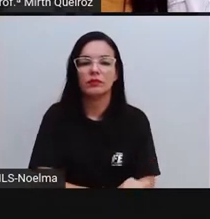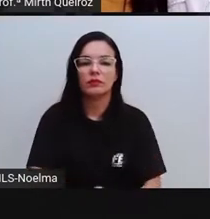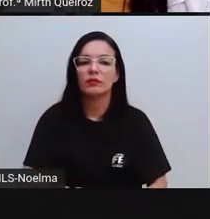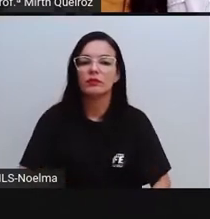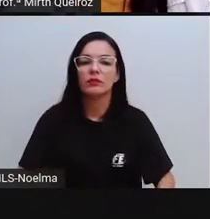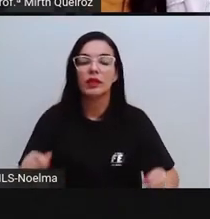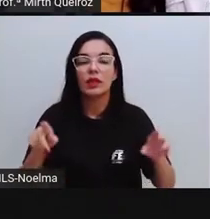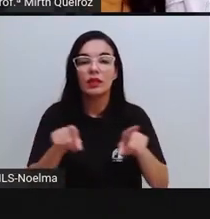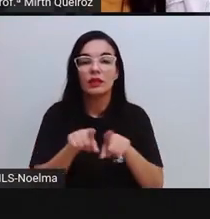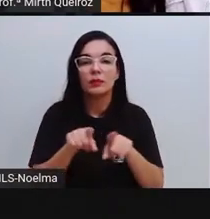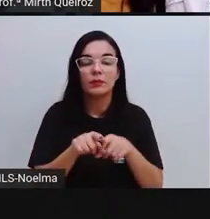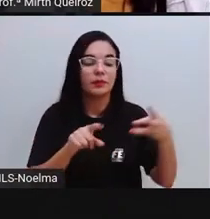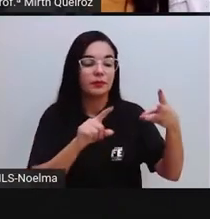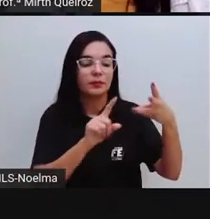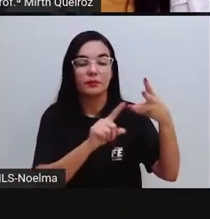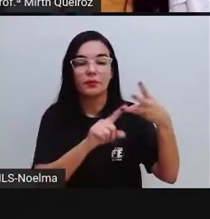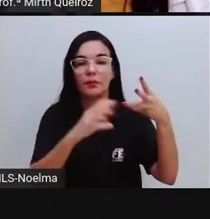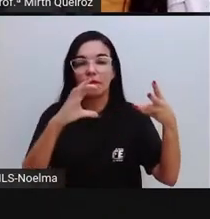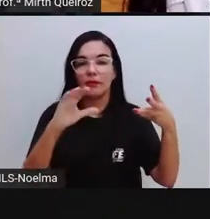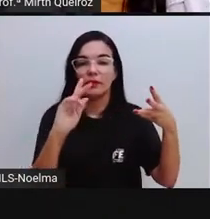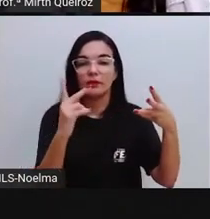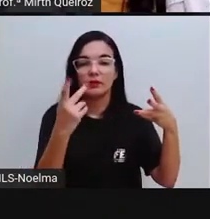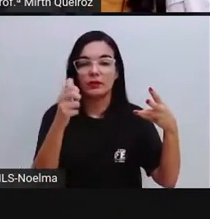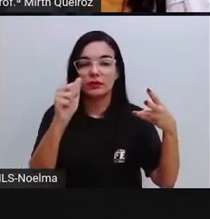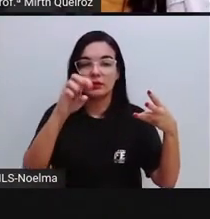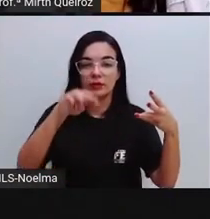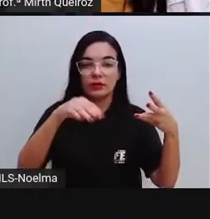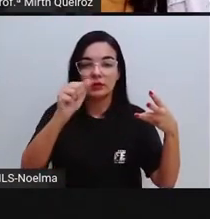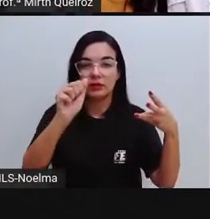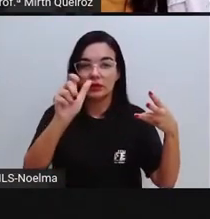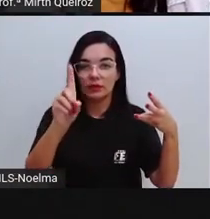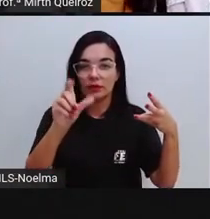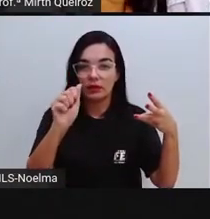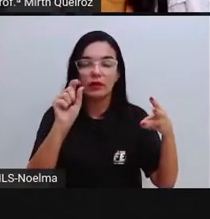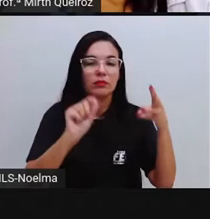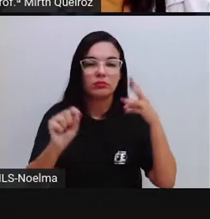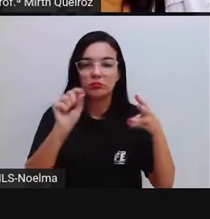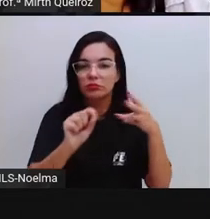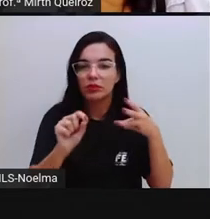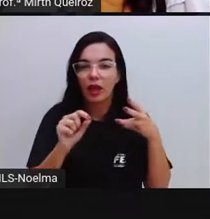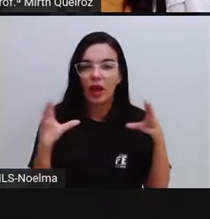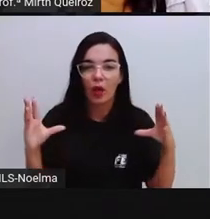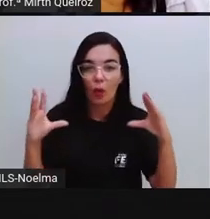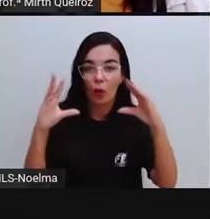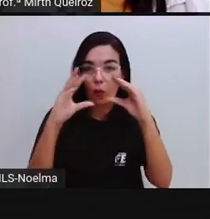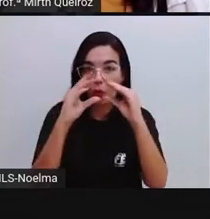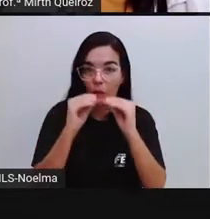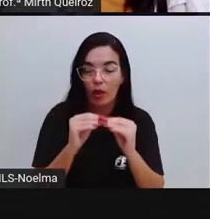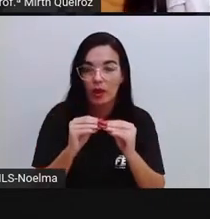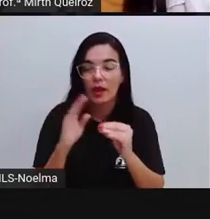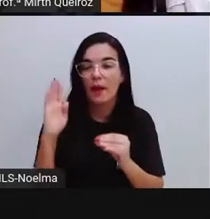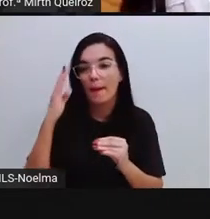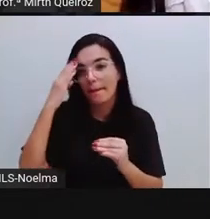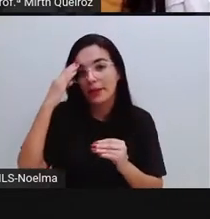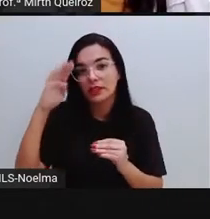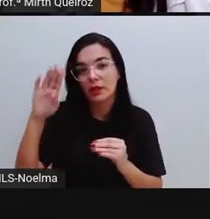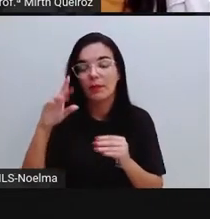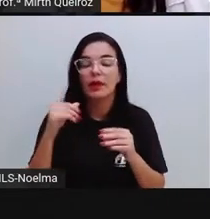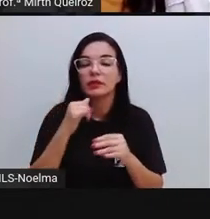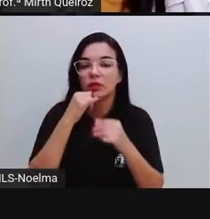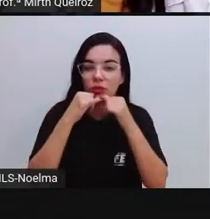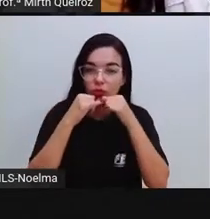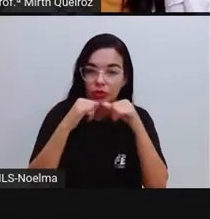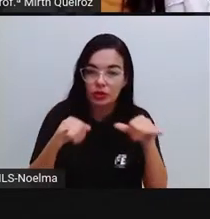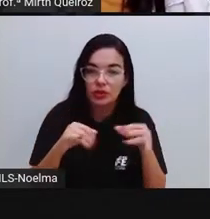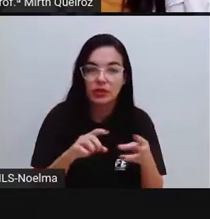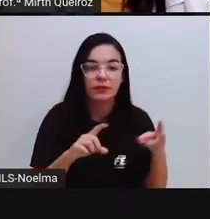A chamada, que é o resumo das principais notícias, das principais notícias, nesse caso aí, da própria manchete